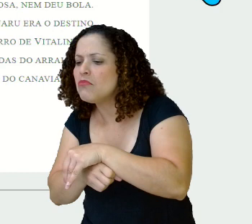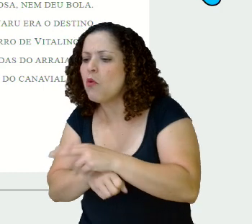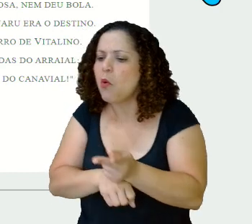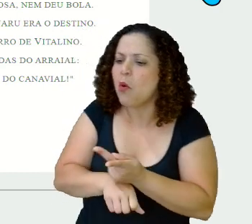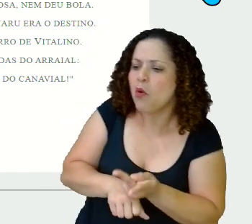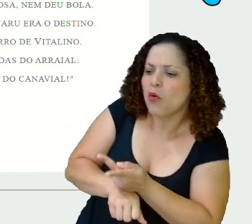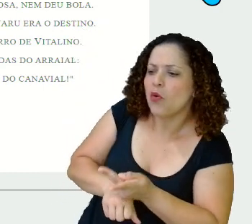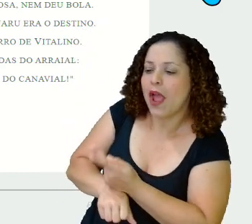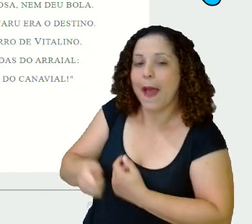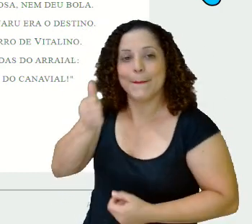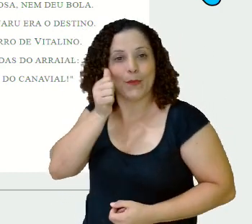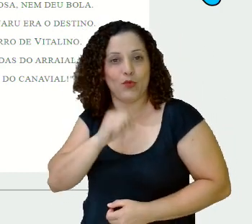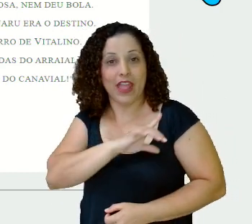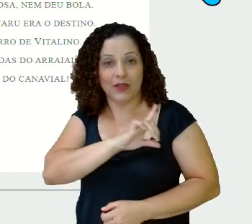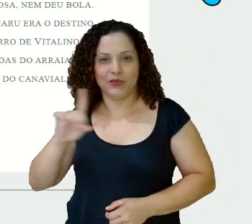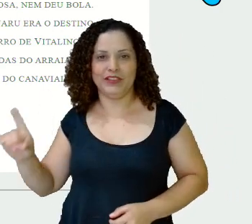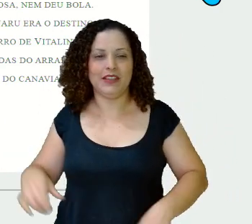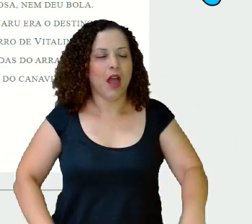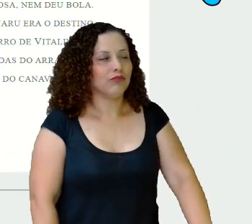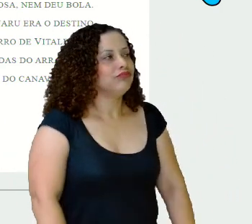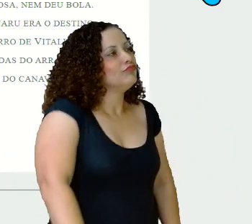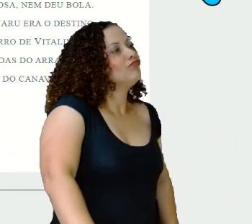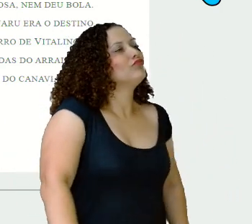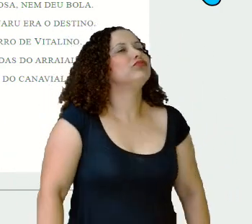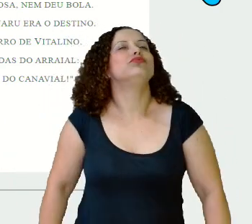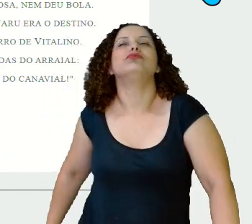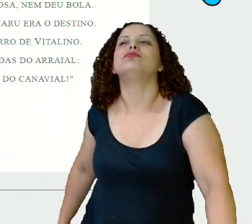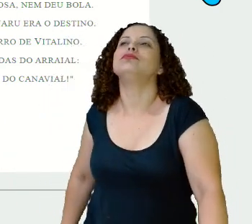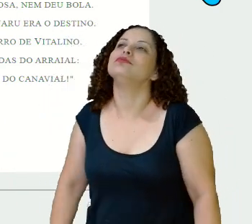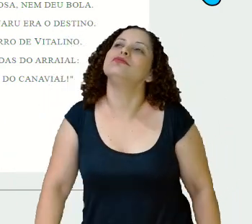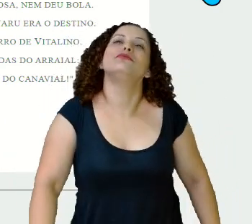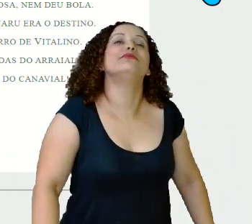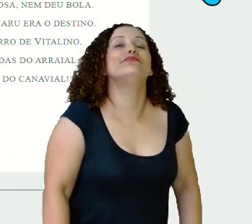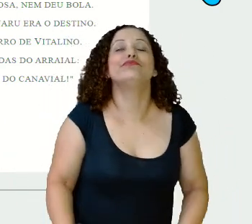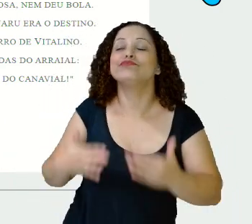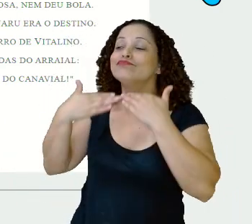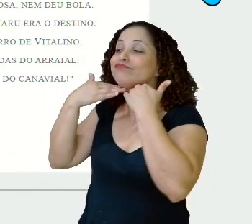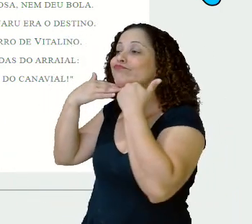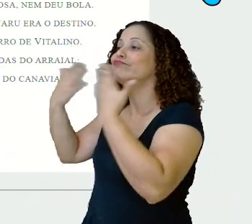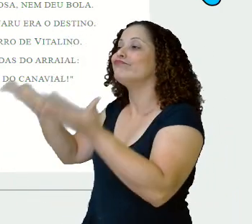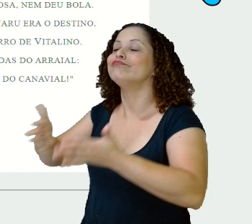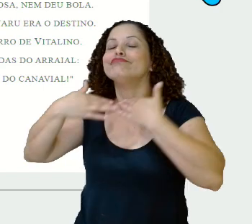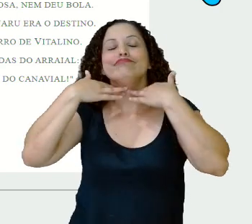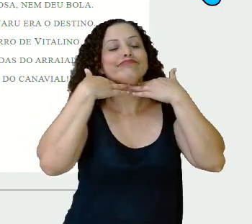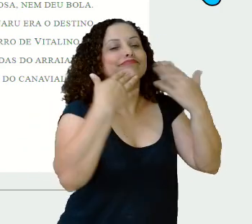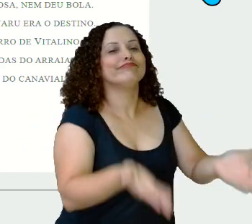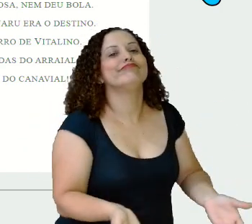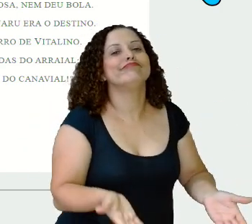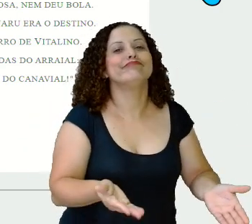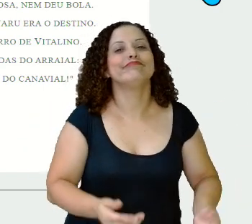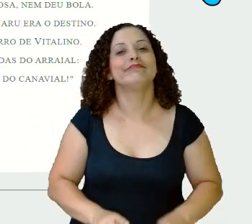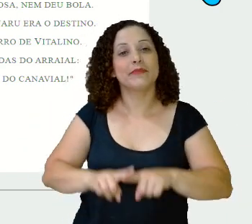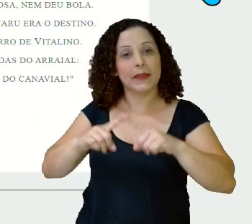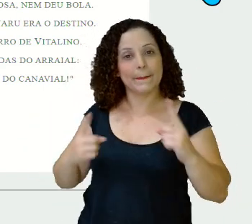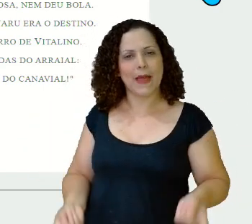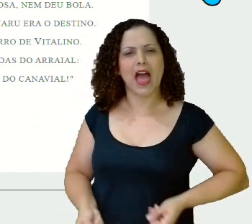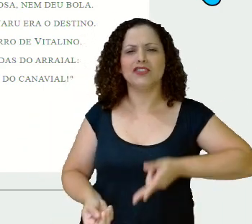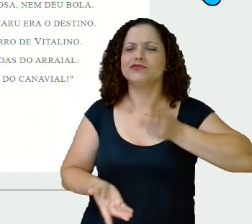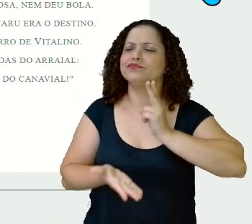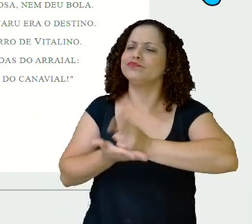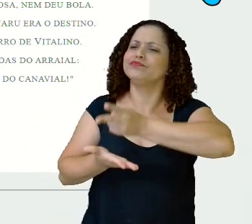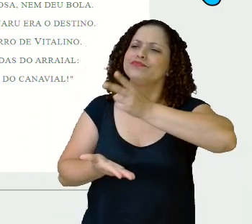vaidosa, nem deu bola Resolveram seguir viagem